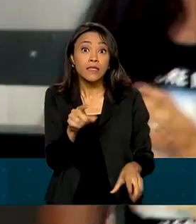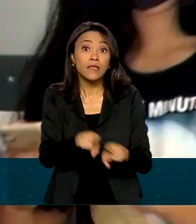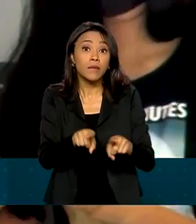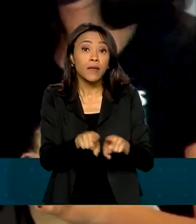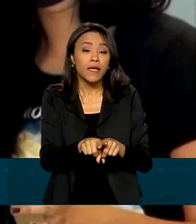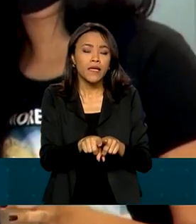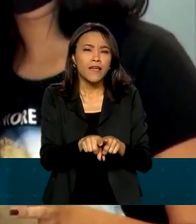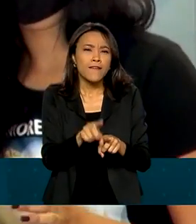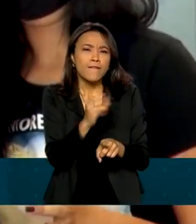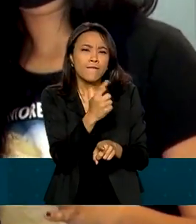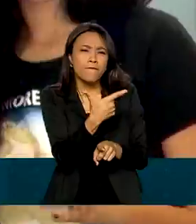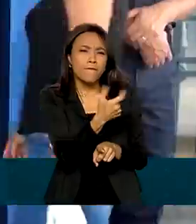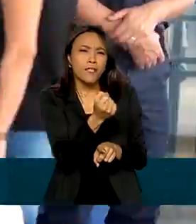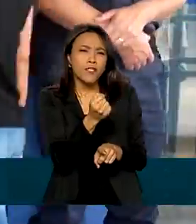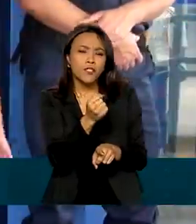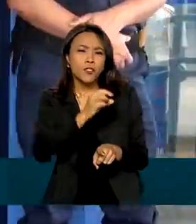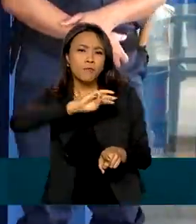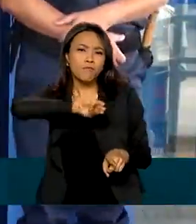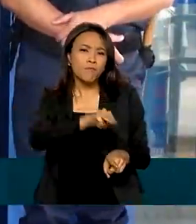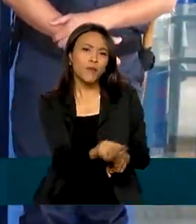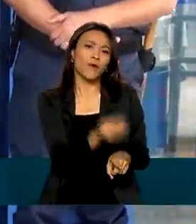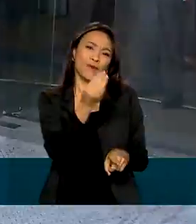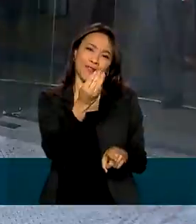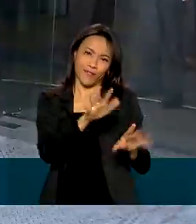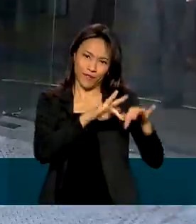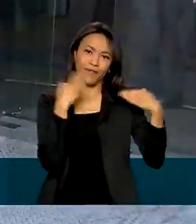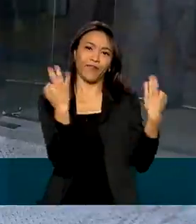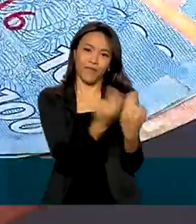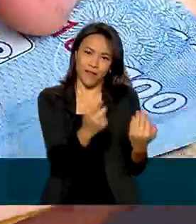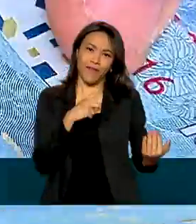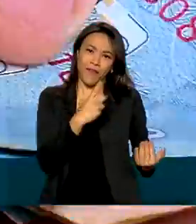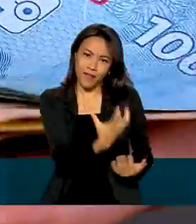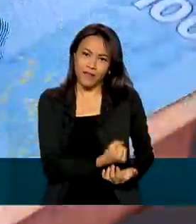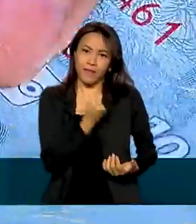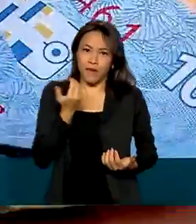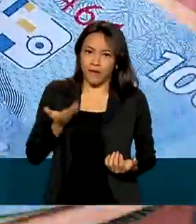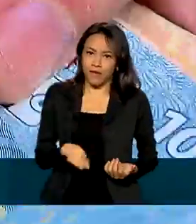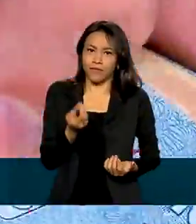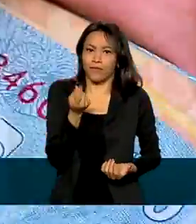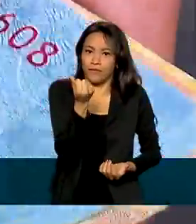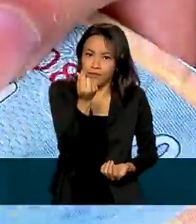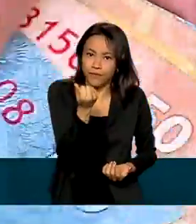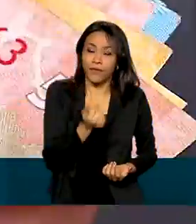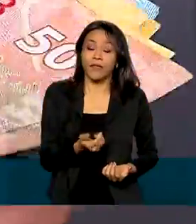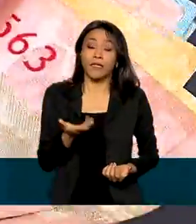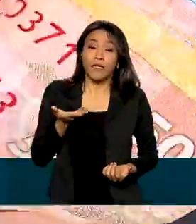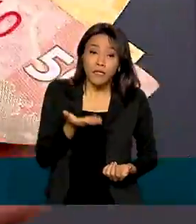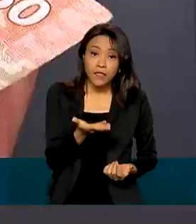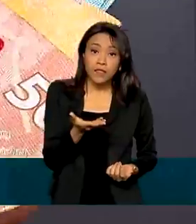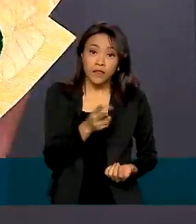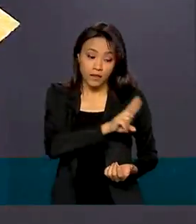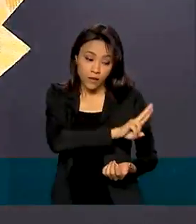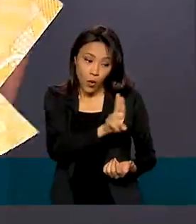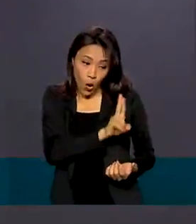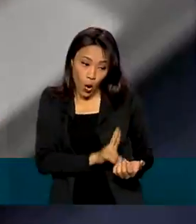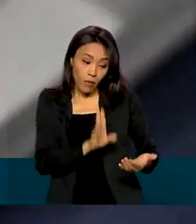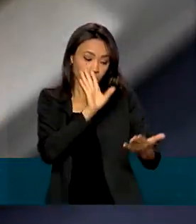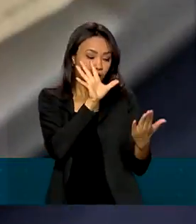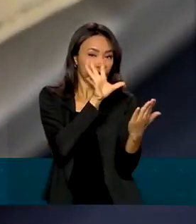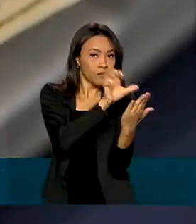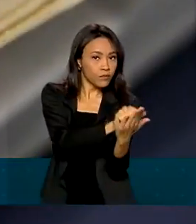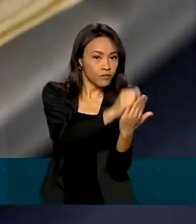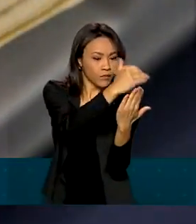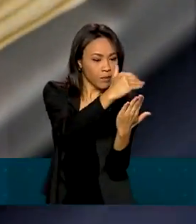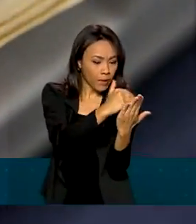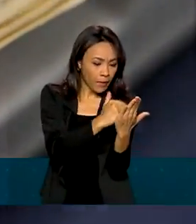milhões de famílias serão beneficiadas. Esse número corresponde a todas aquelas presentes no cadastro único do governo federal